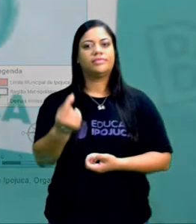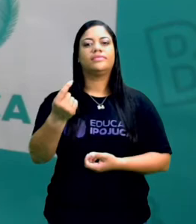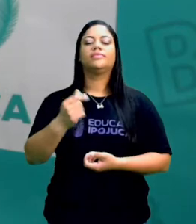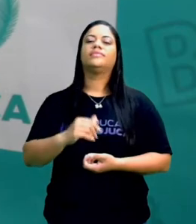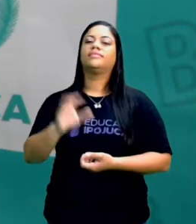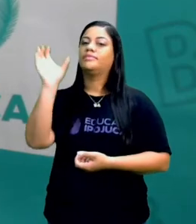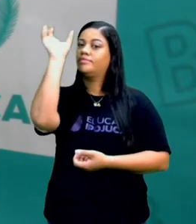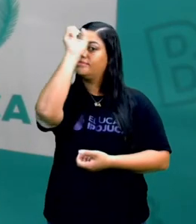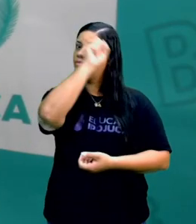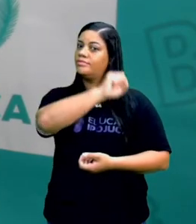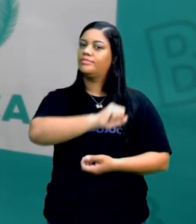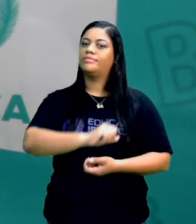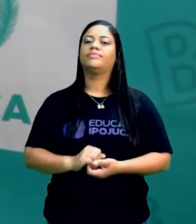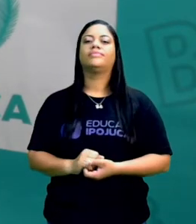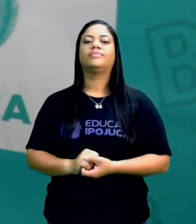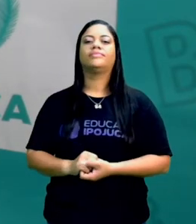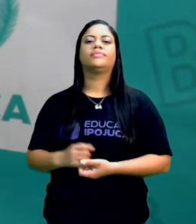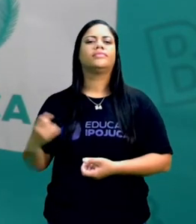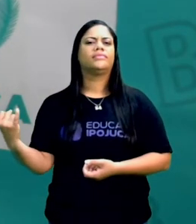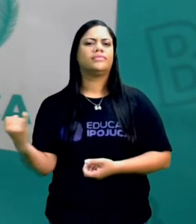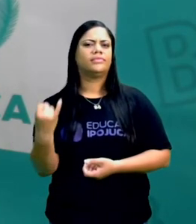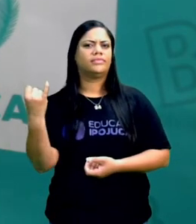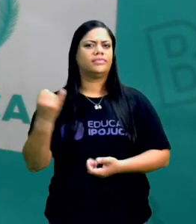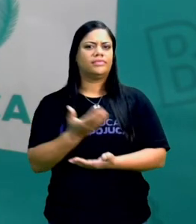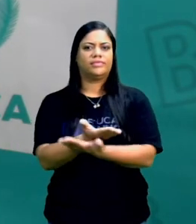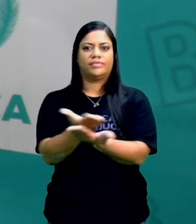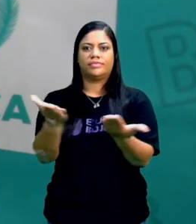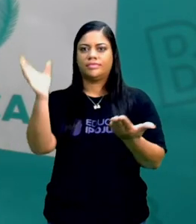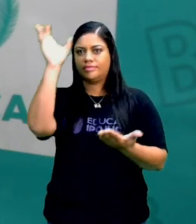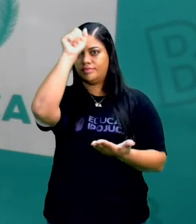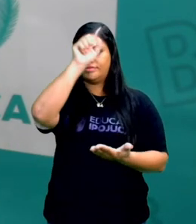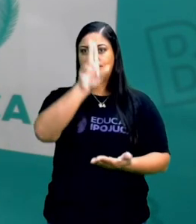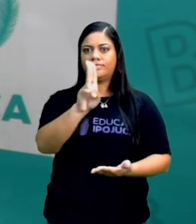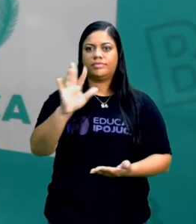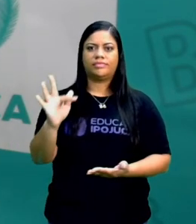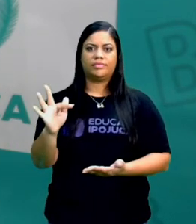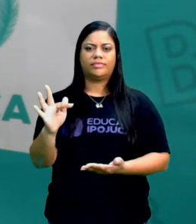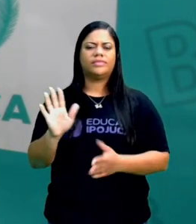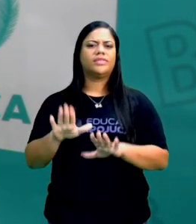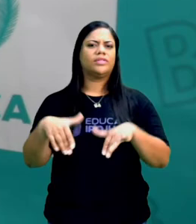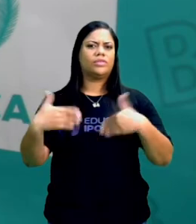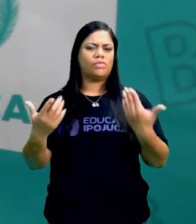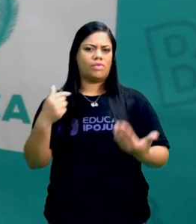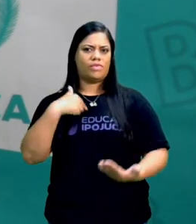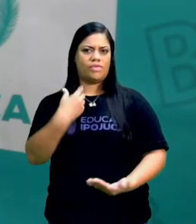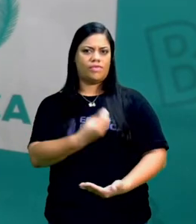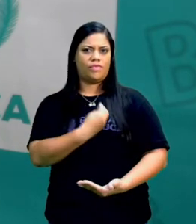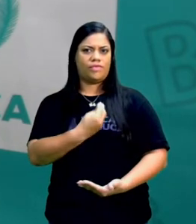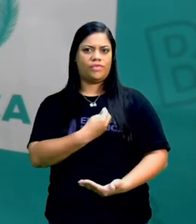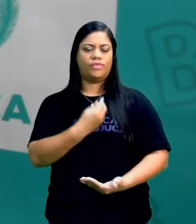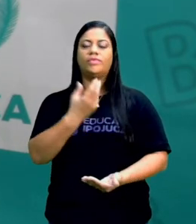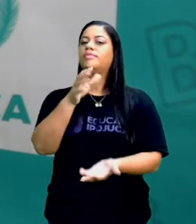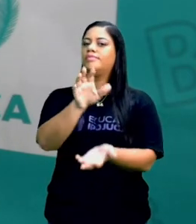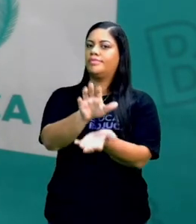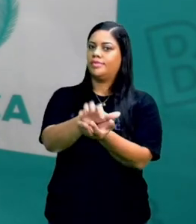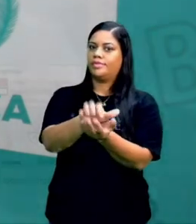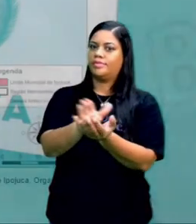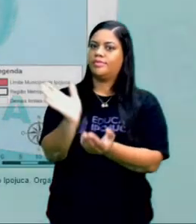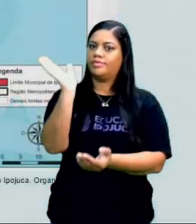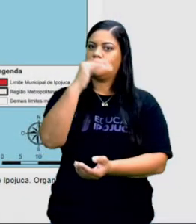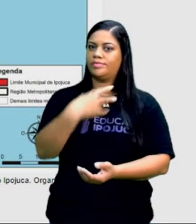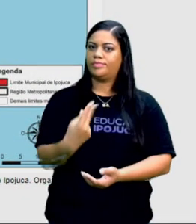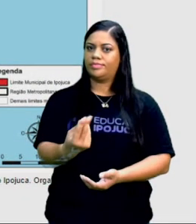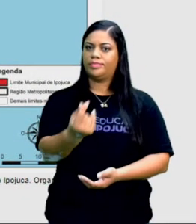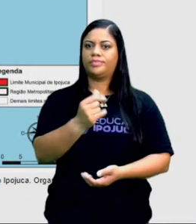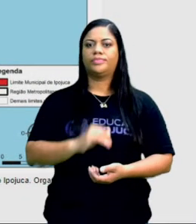aprendendo. A importância de você hoje aprender o UF. Qual unidade federal que eu moro? Pernambuco. Vamos lá?